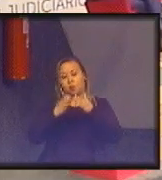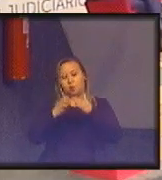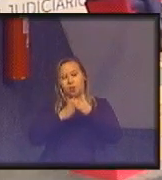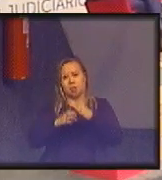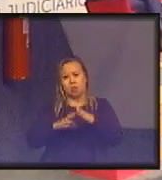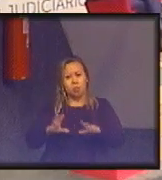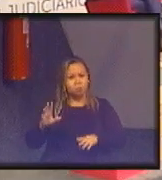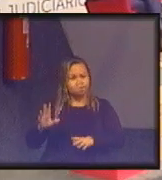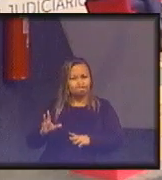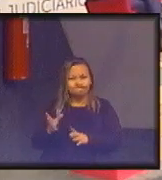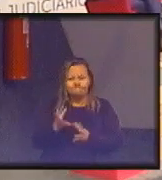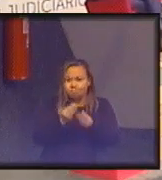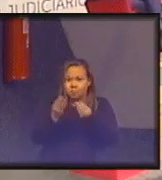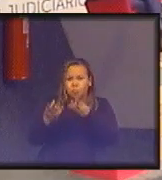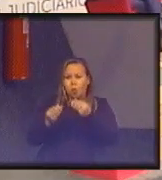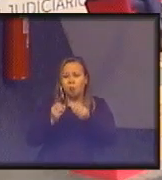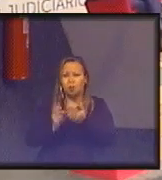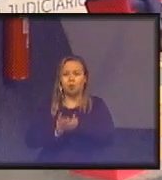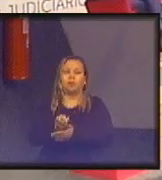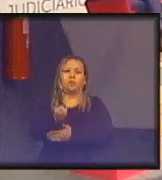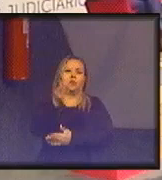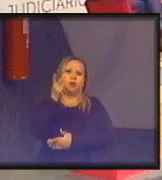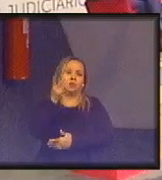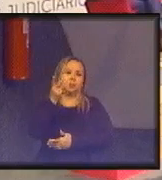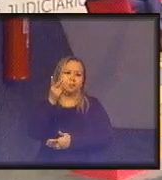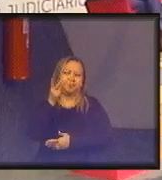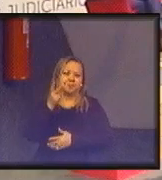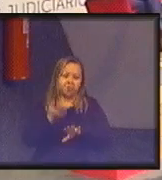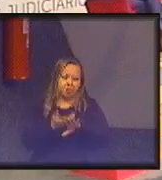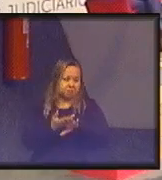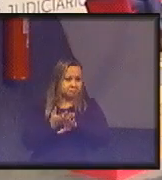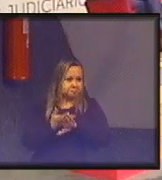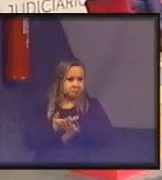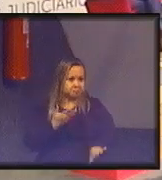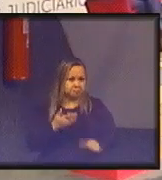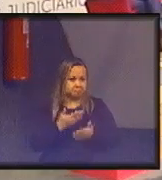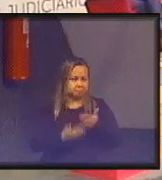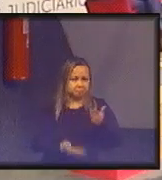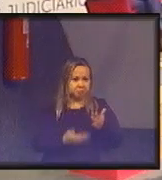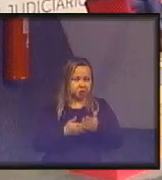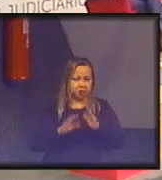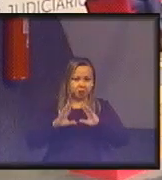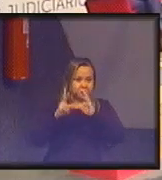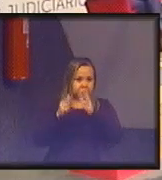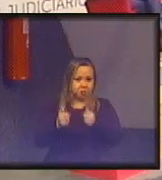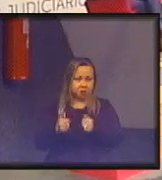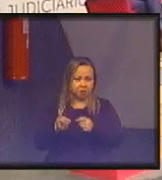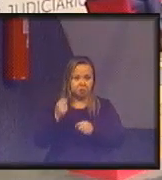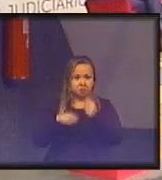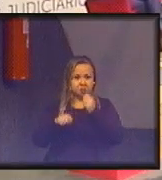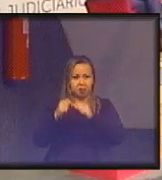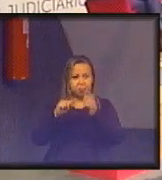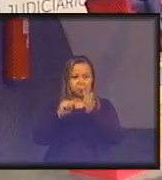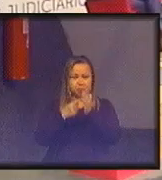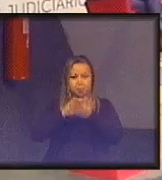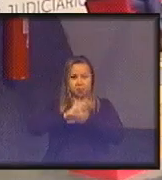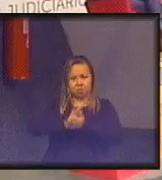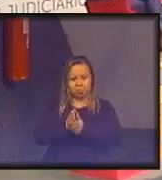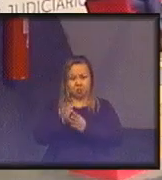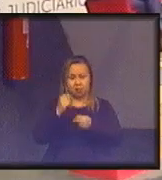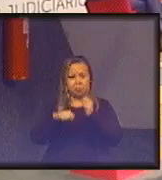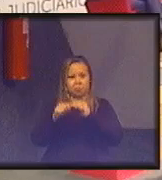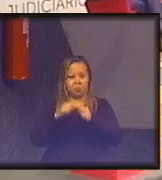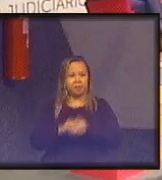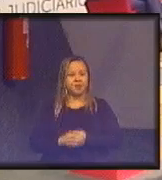eliminação total dos pontos de atrito da economia novos modelos econômicos quais são os